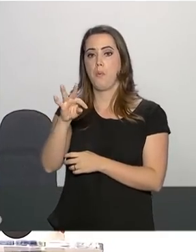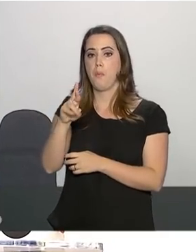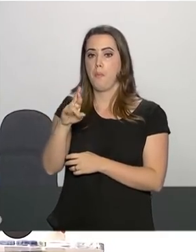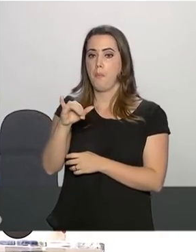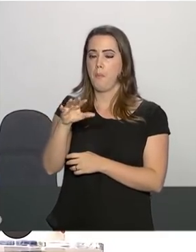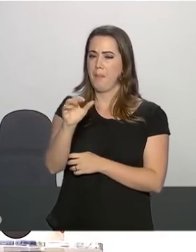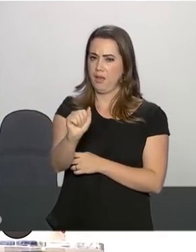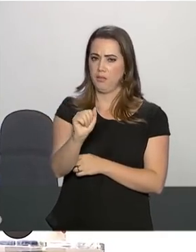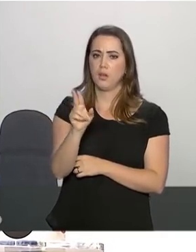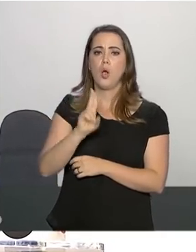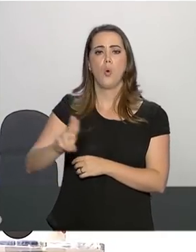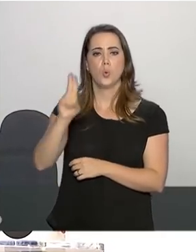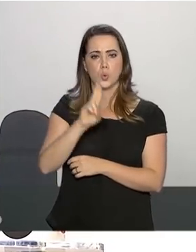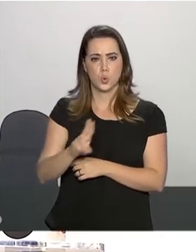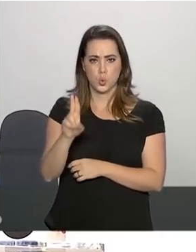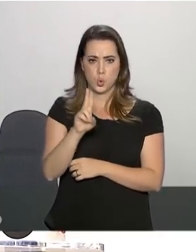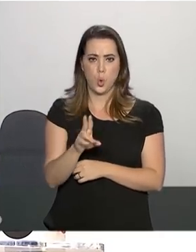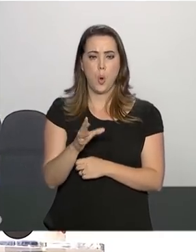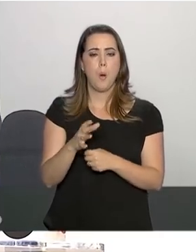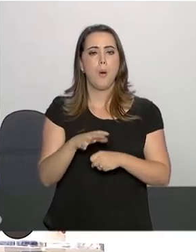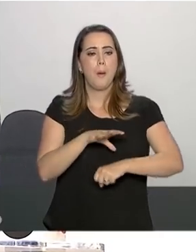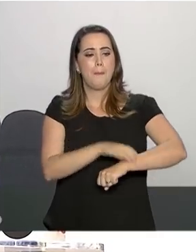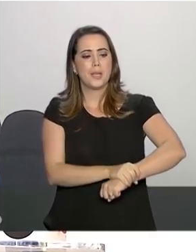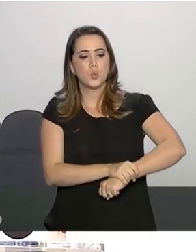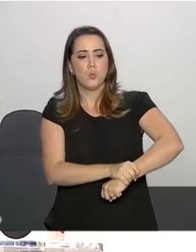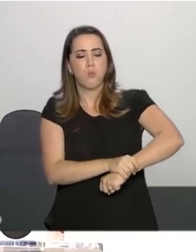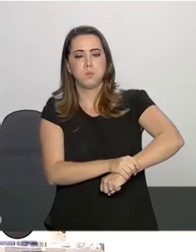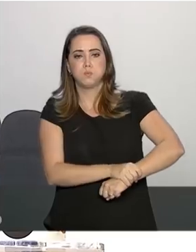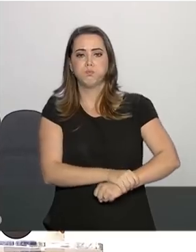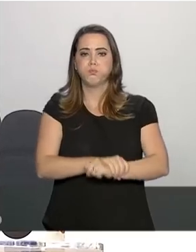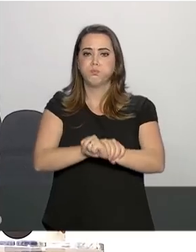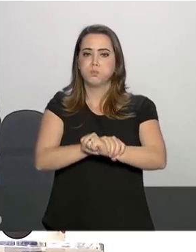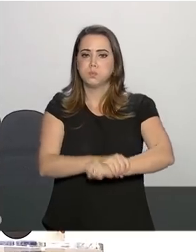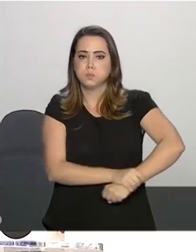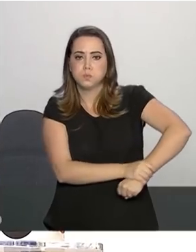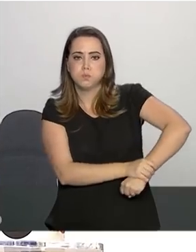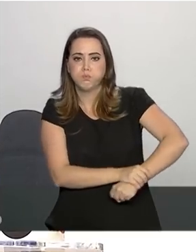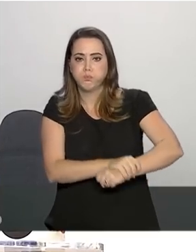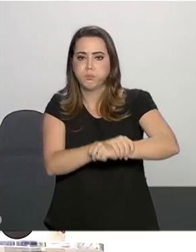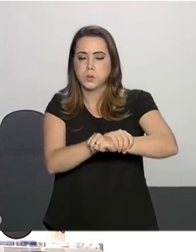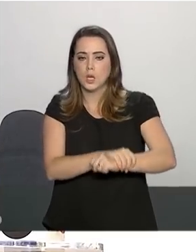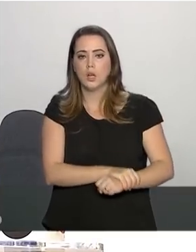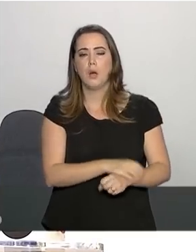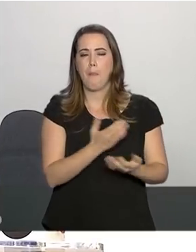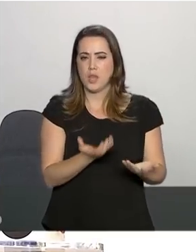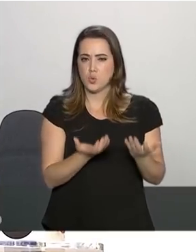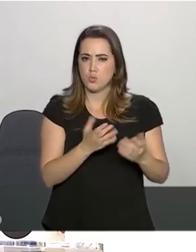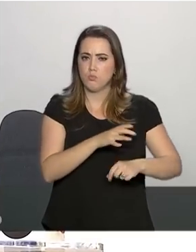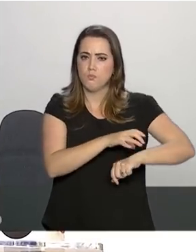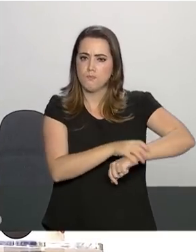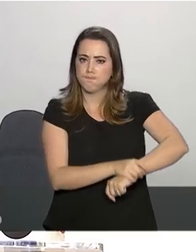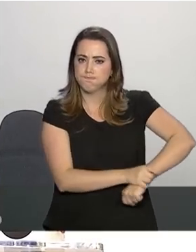de um ou dois quilos na perna e no braço no processo de fisioterapia.